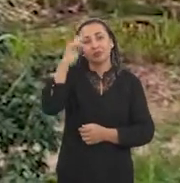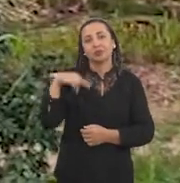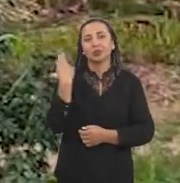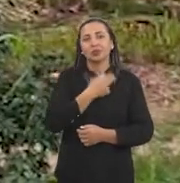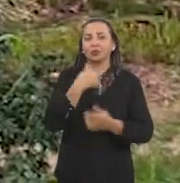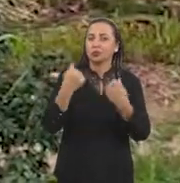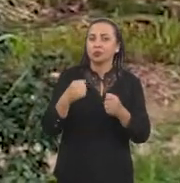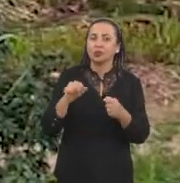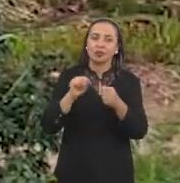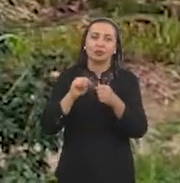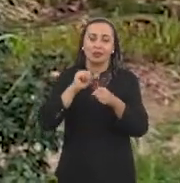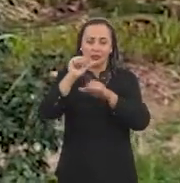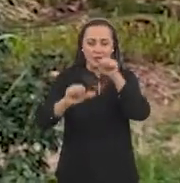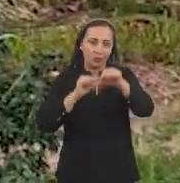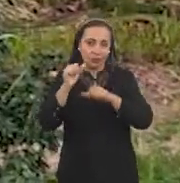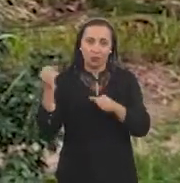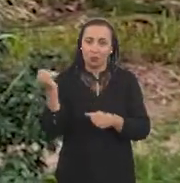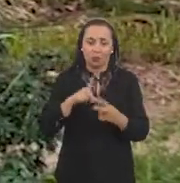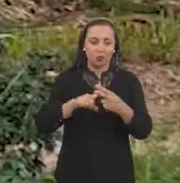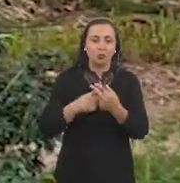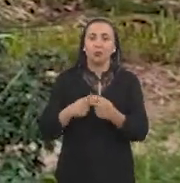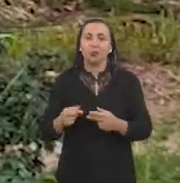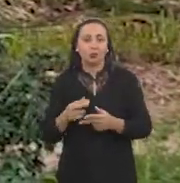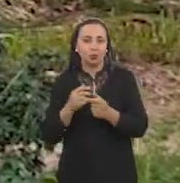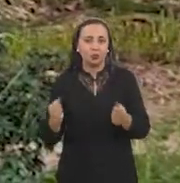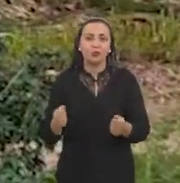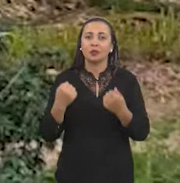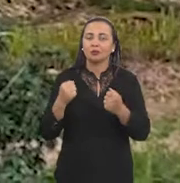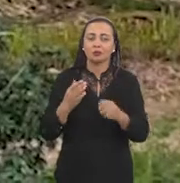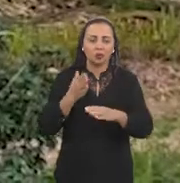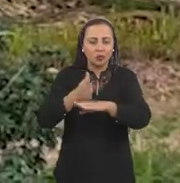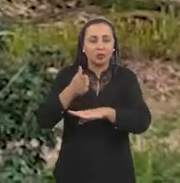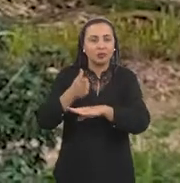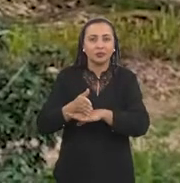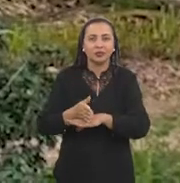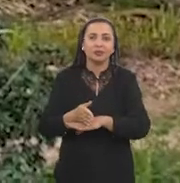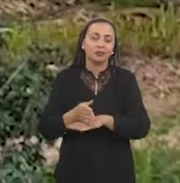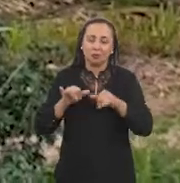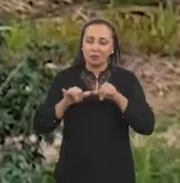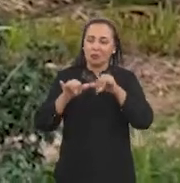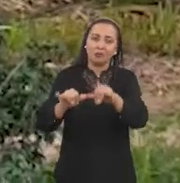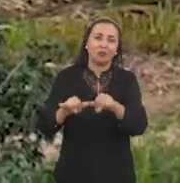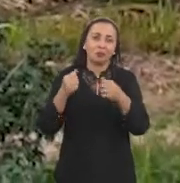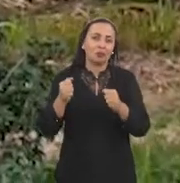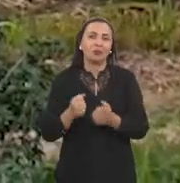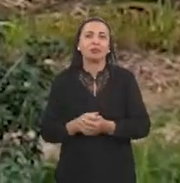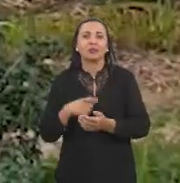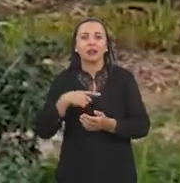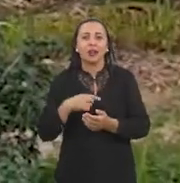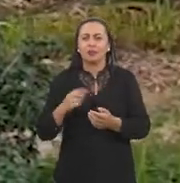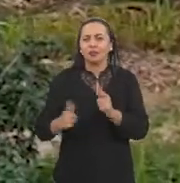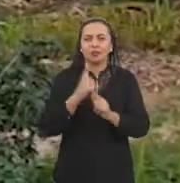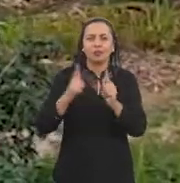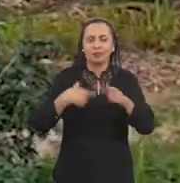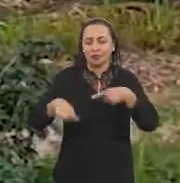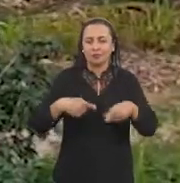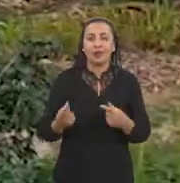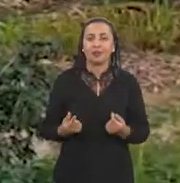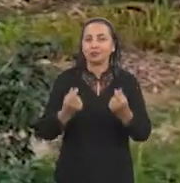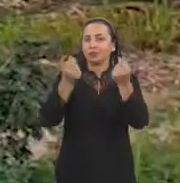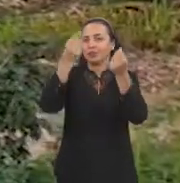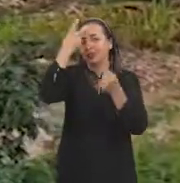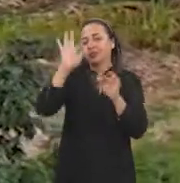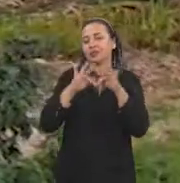fundamental para que nós pudéssemos fazer, então, a desumida de um novo produto, um produto que pode ser acessado pelo mercado,